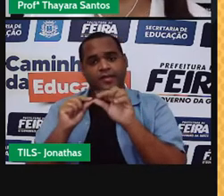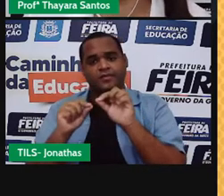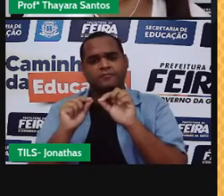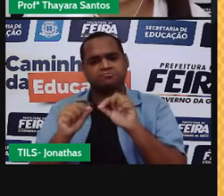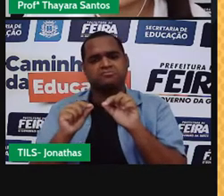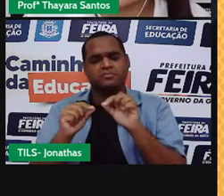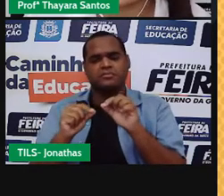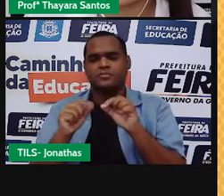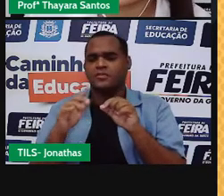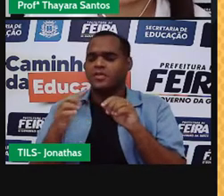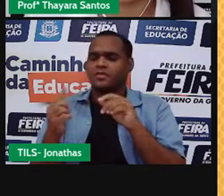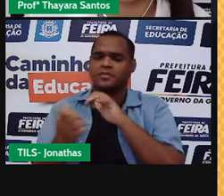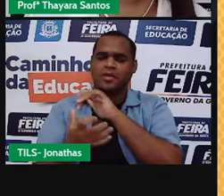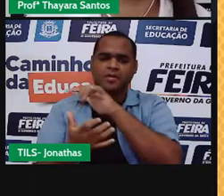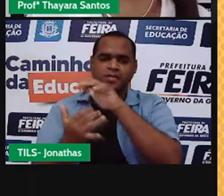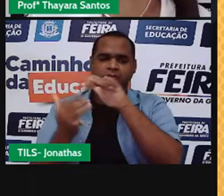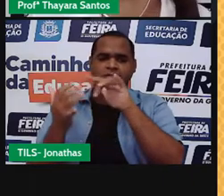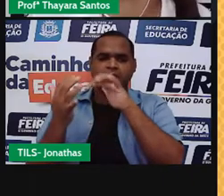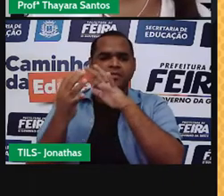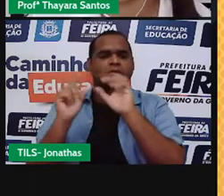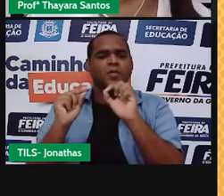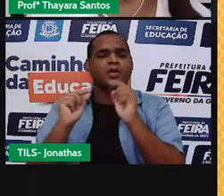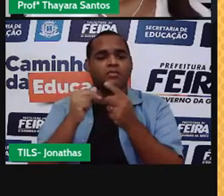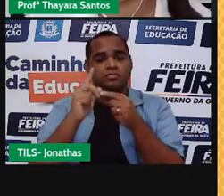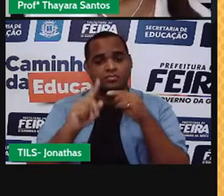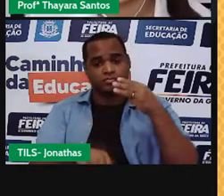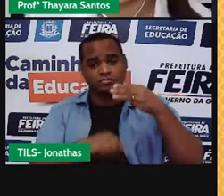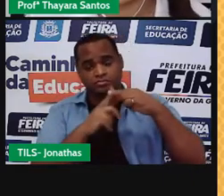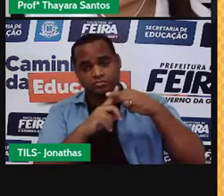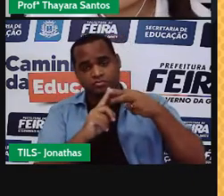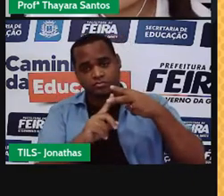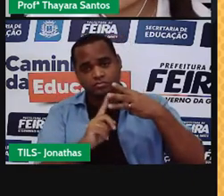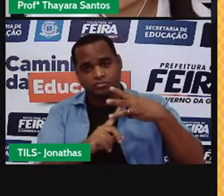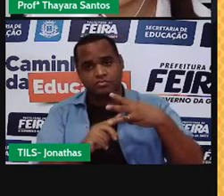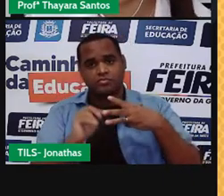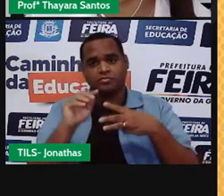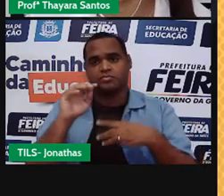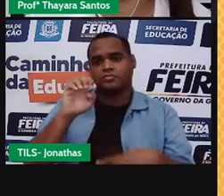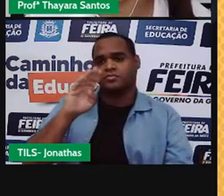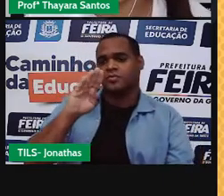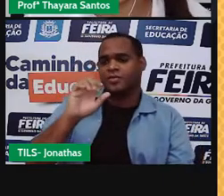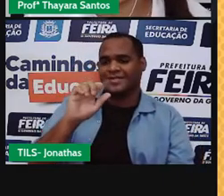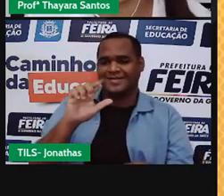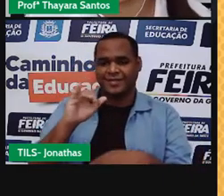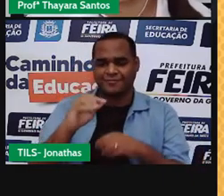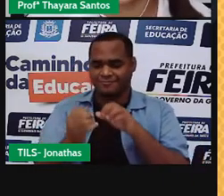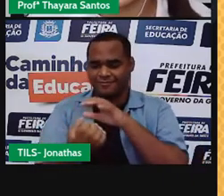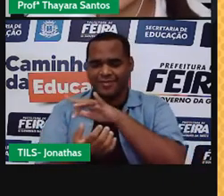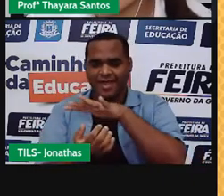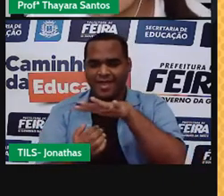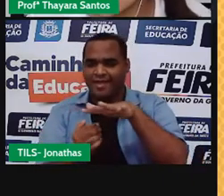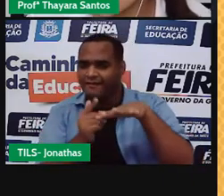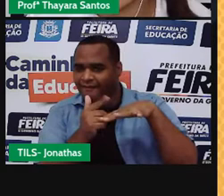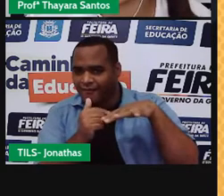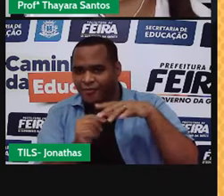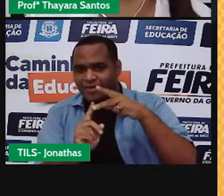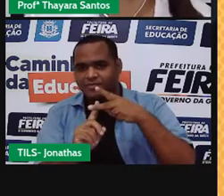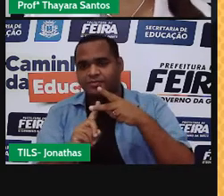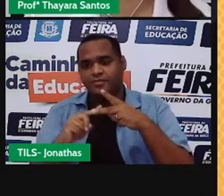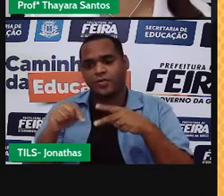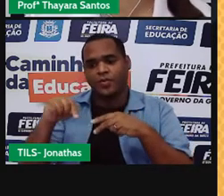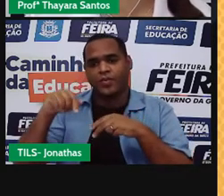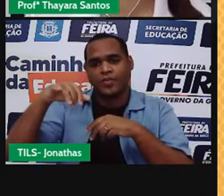Só que essa vaporização, ela pode acontecer de três formas. Tem a ebulição, a evaporação e a calefação.